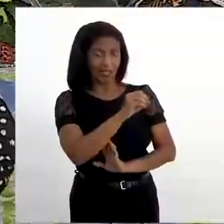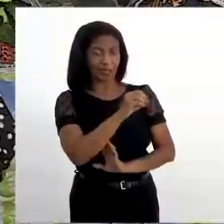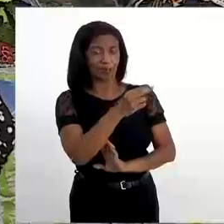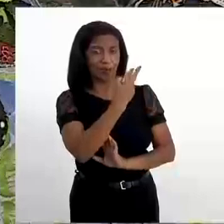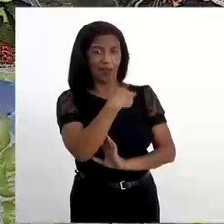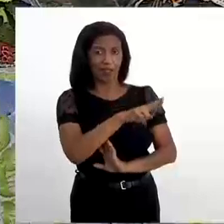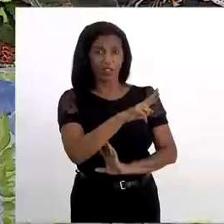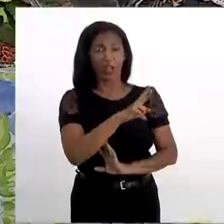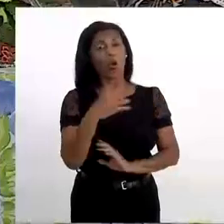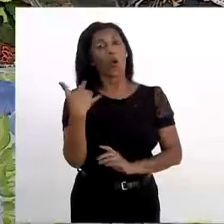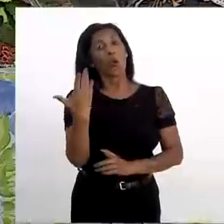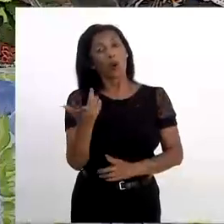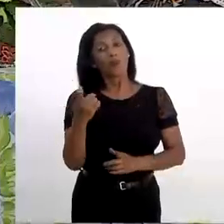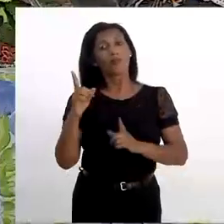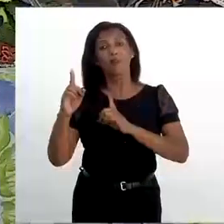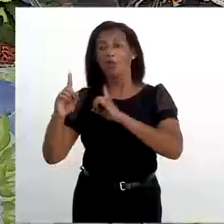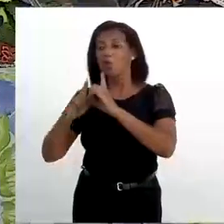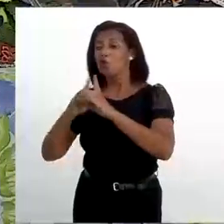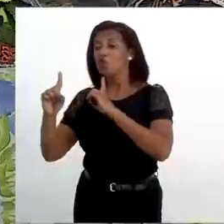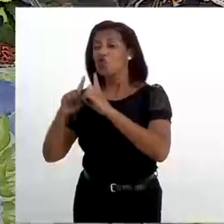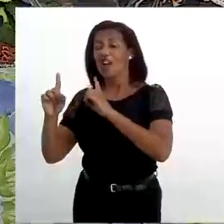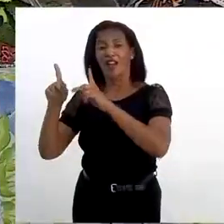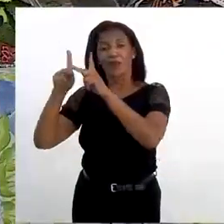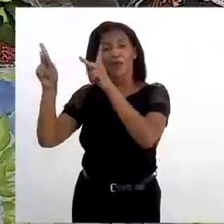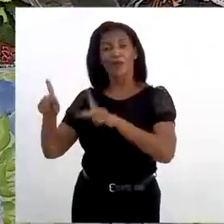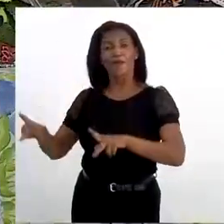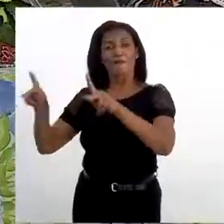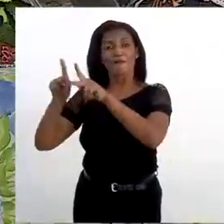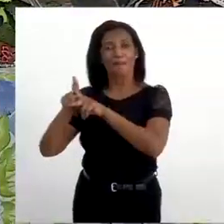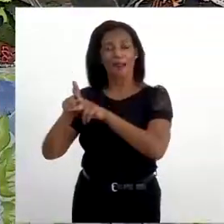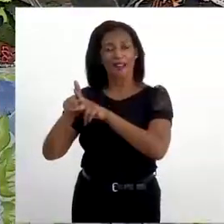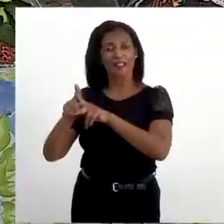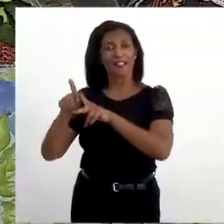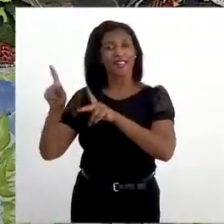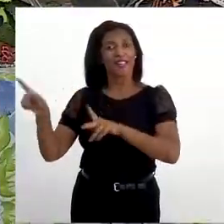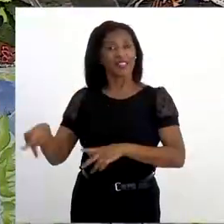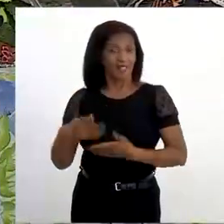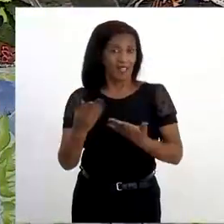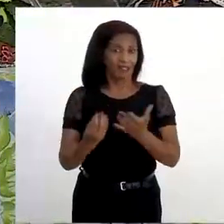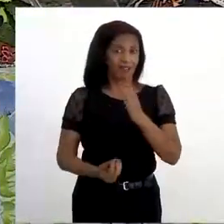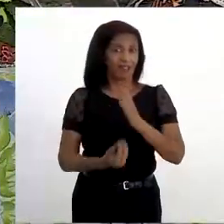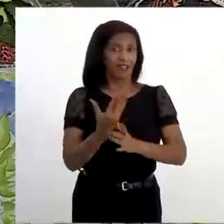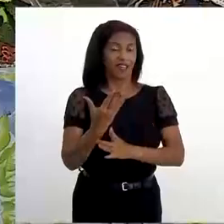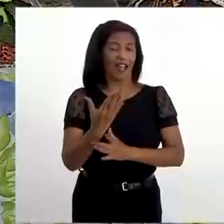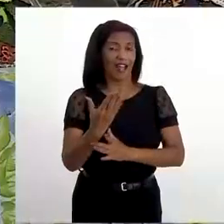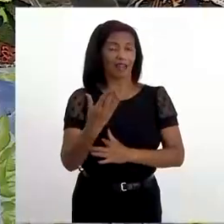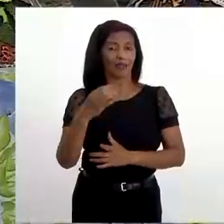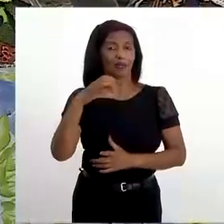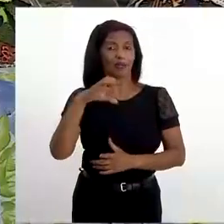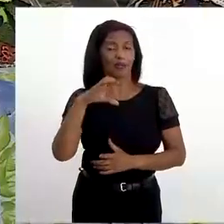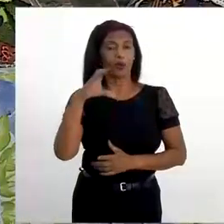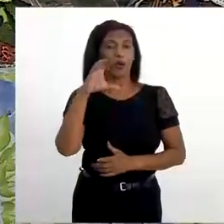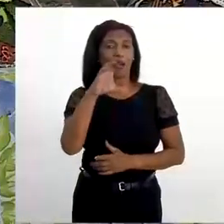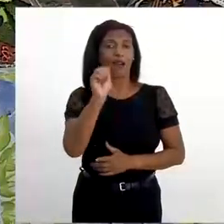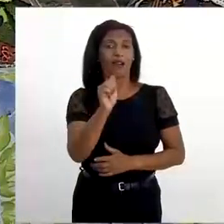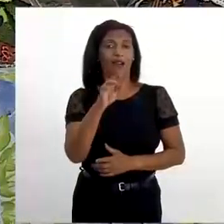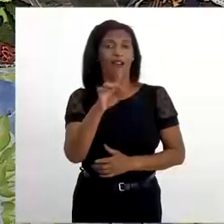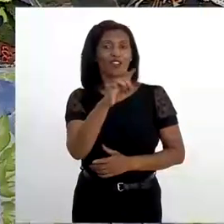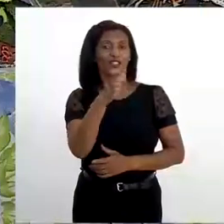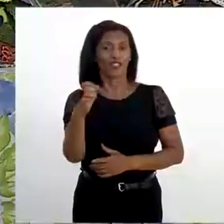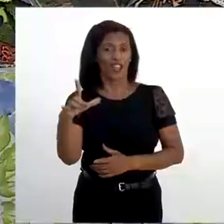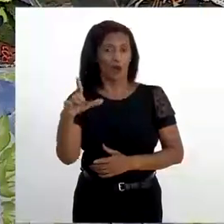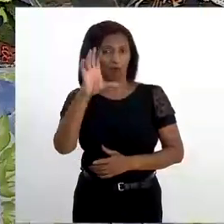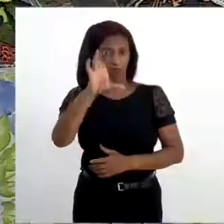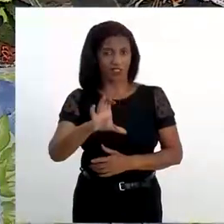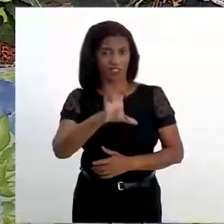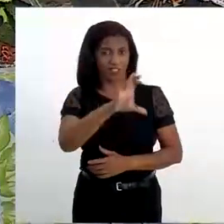Religião, quanto do Grupo Diálogo e Paz, criado pelo Cardial do Rio de Janeiro, Dona Anitta Empesta. E a gente sabe